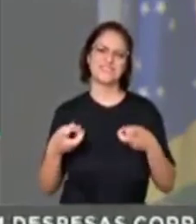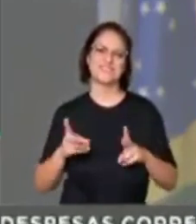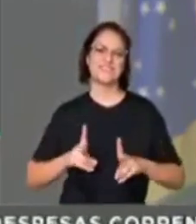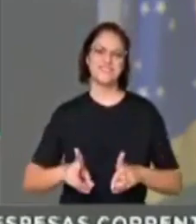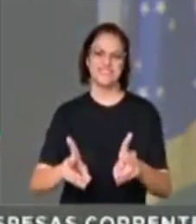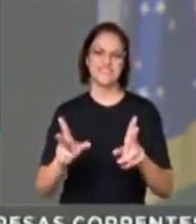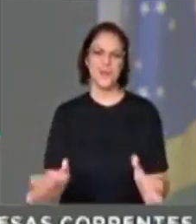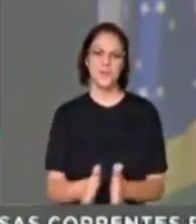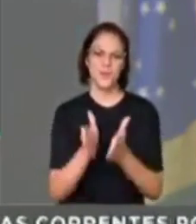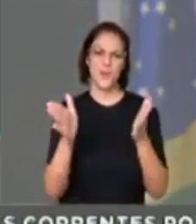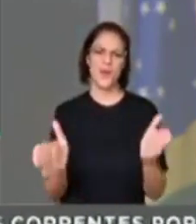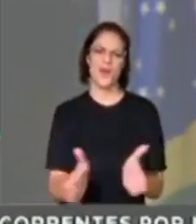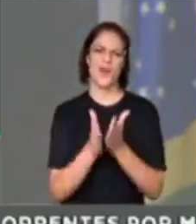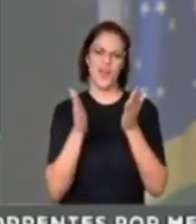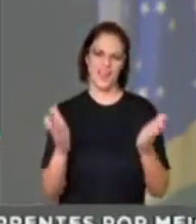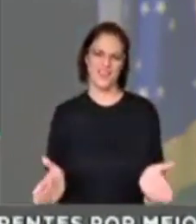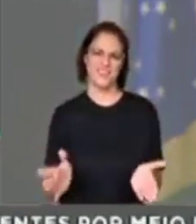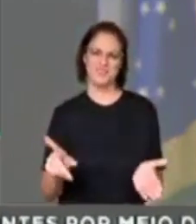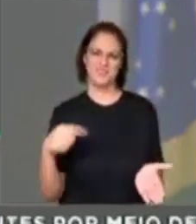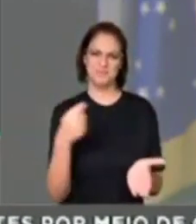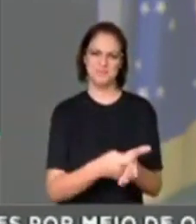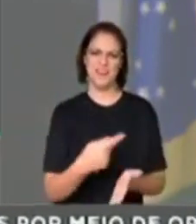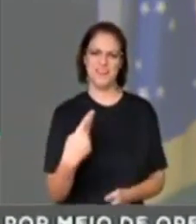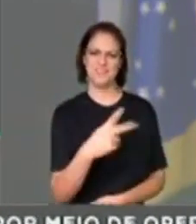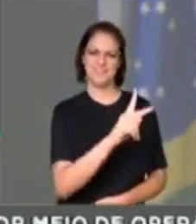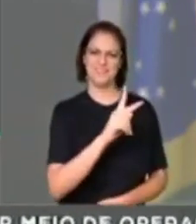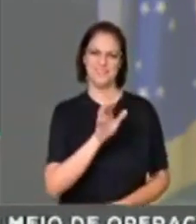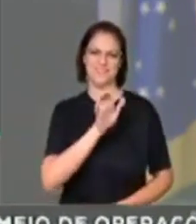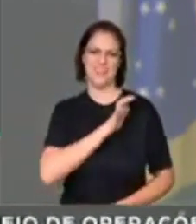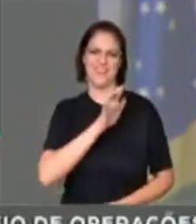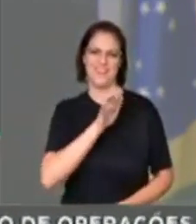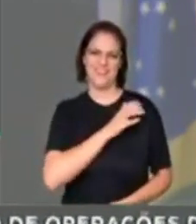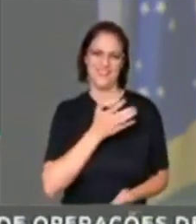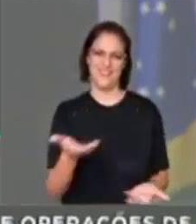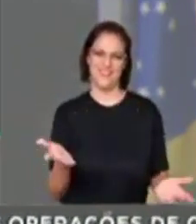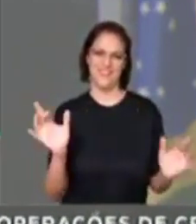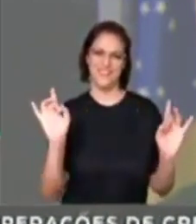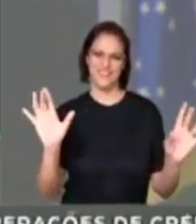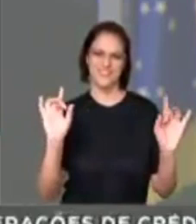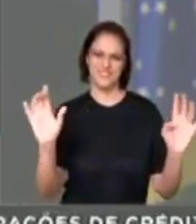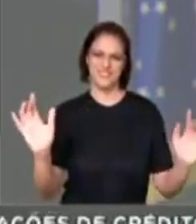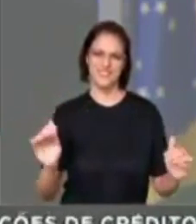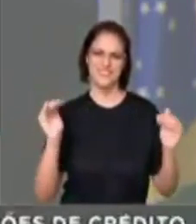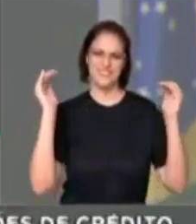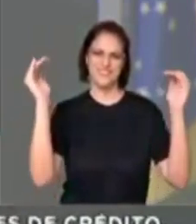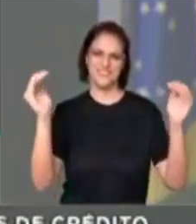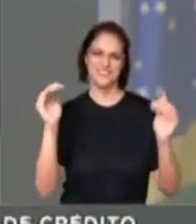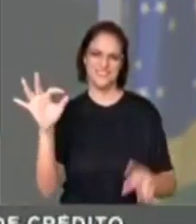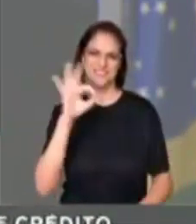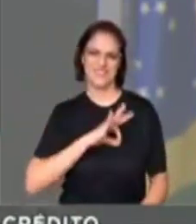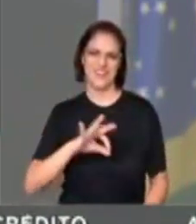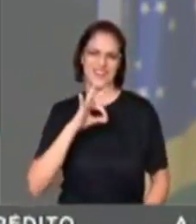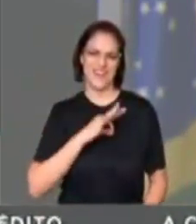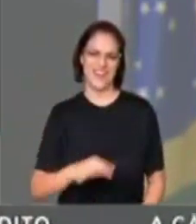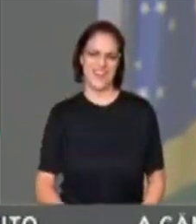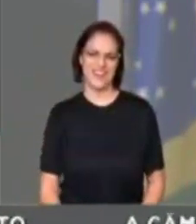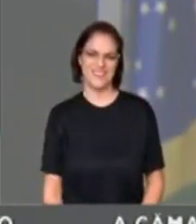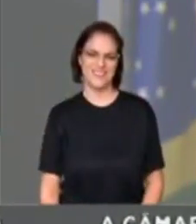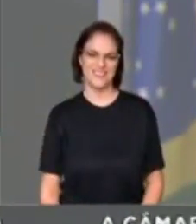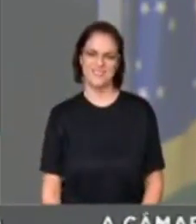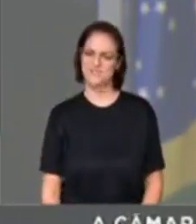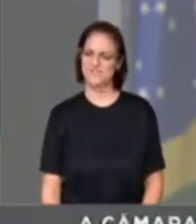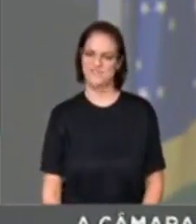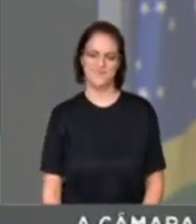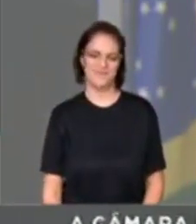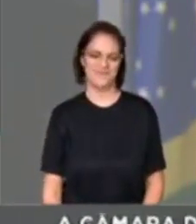carga para financiar a aposentadoria das excelências dos nobres procuradores, enquanto eles, que estão na